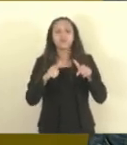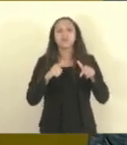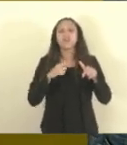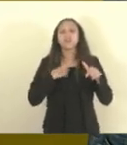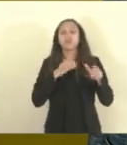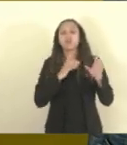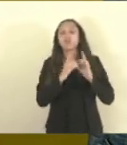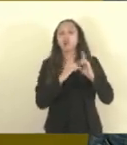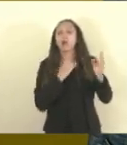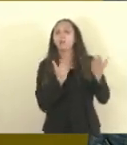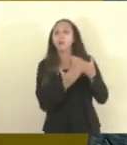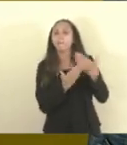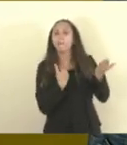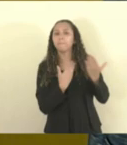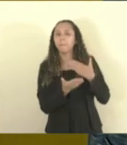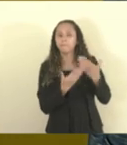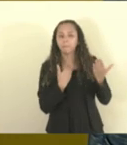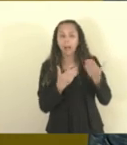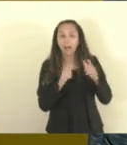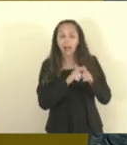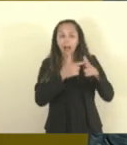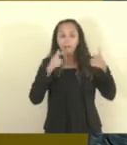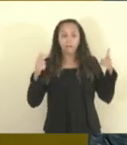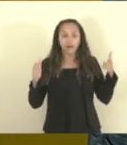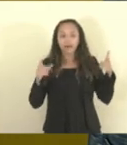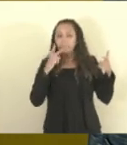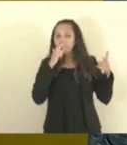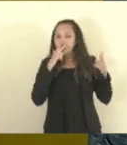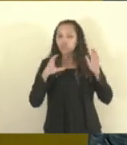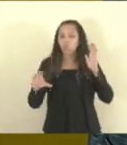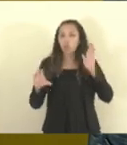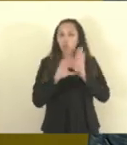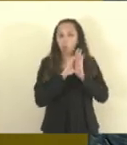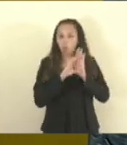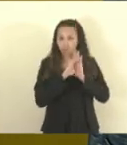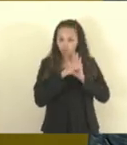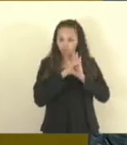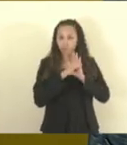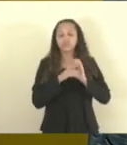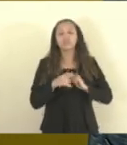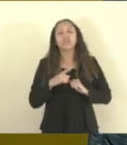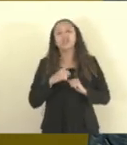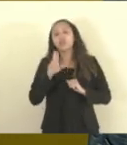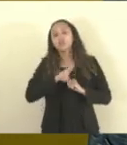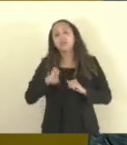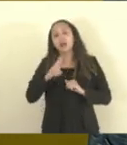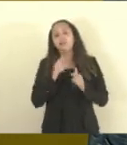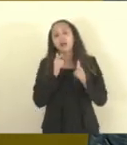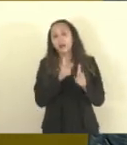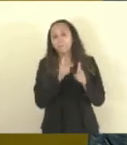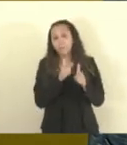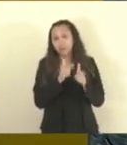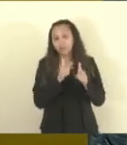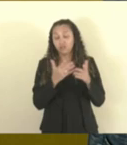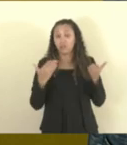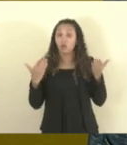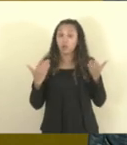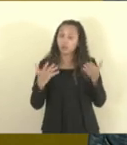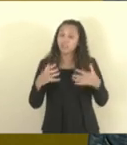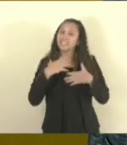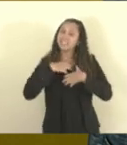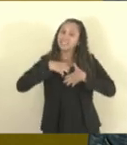o diálogo, entre os maquinistas, maioria era por código. Então, por isso se usava muitos apelidos. Então, aqui fica o nosso